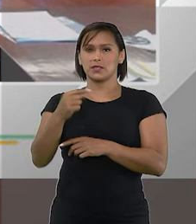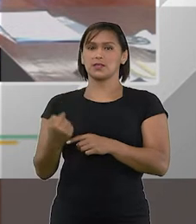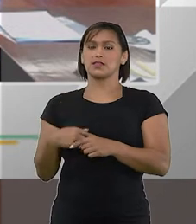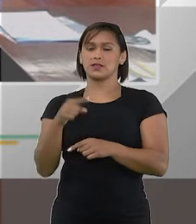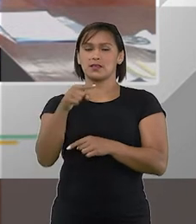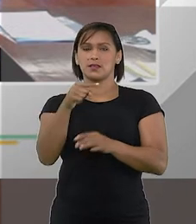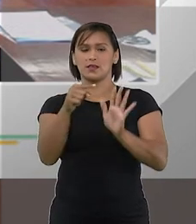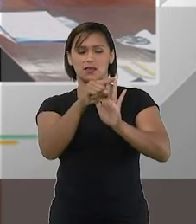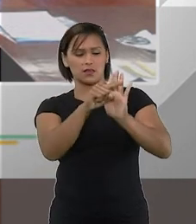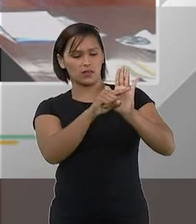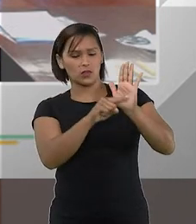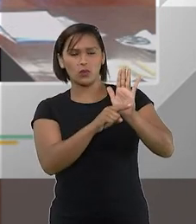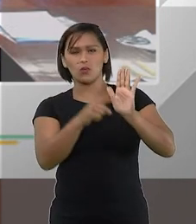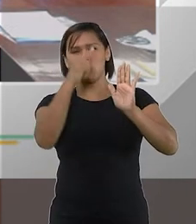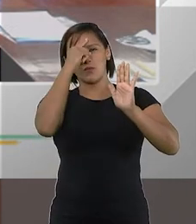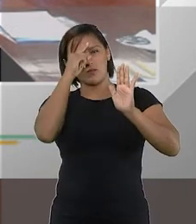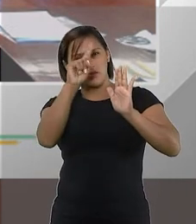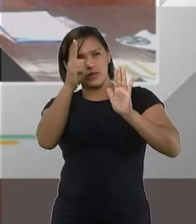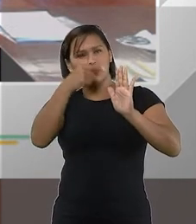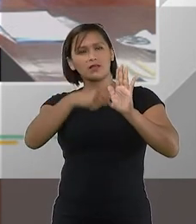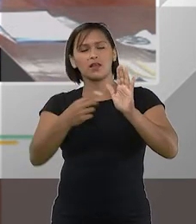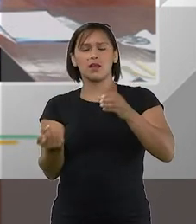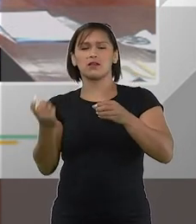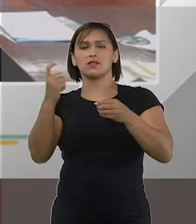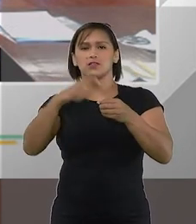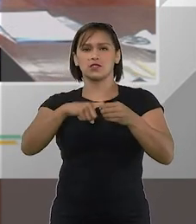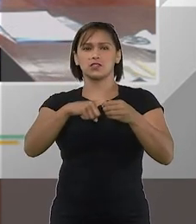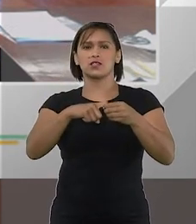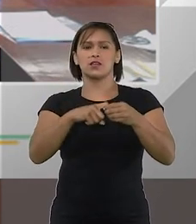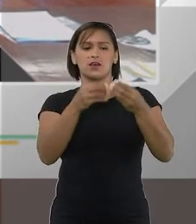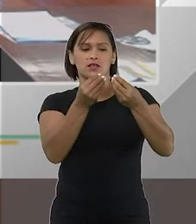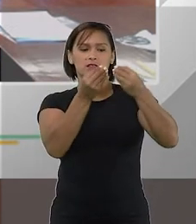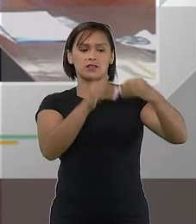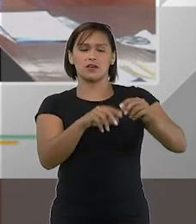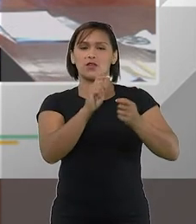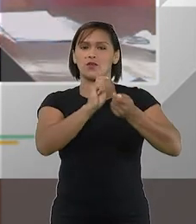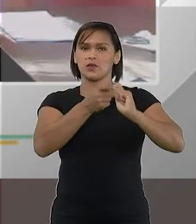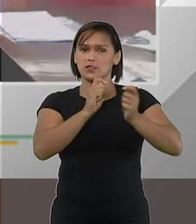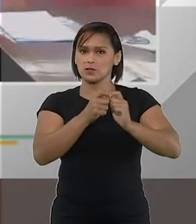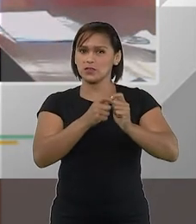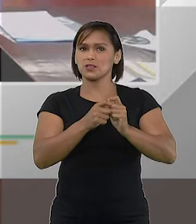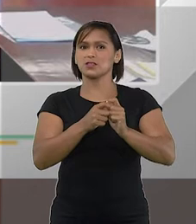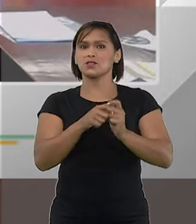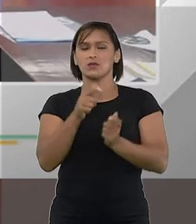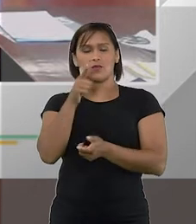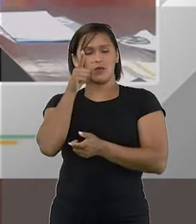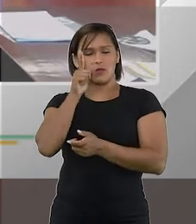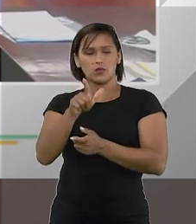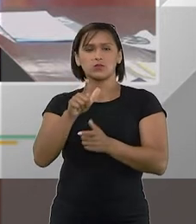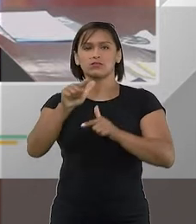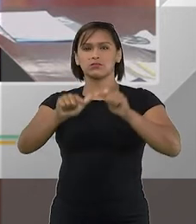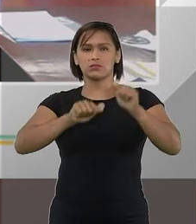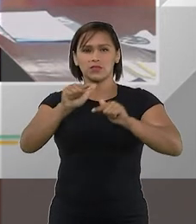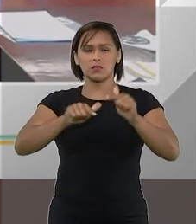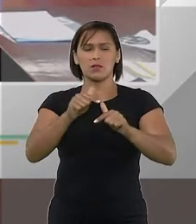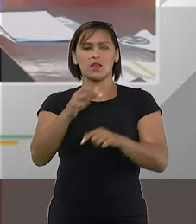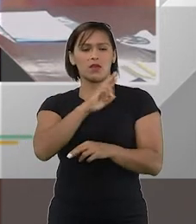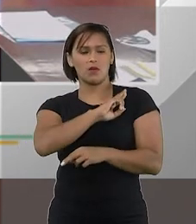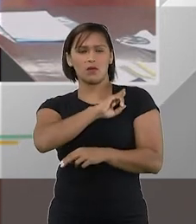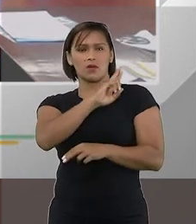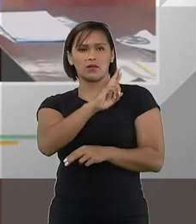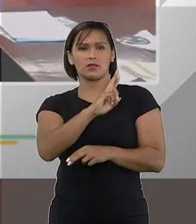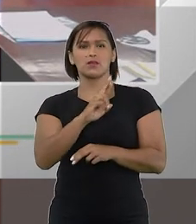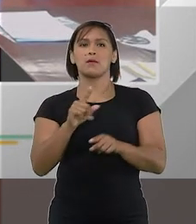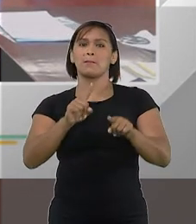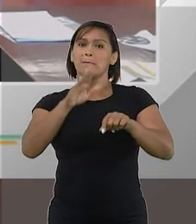que essas ideias de deixar o administrador judicial com um encargo